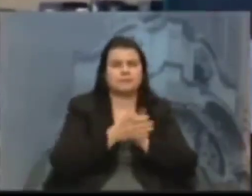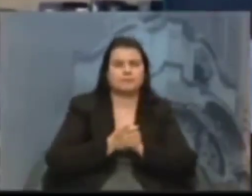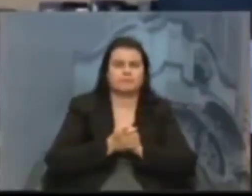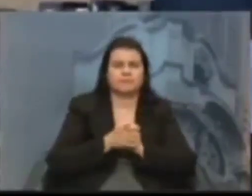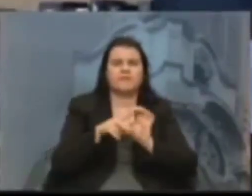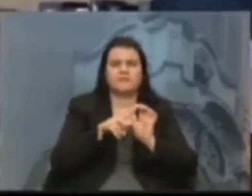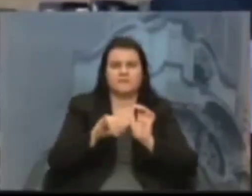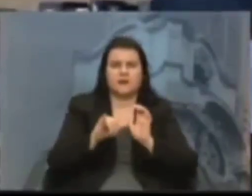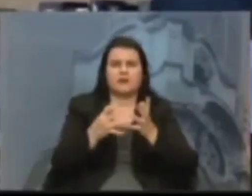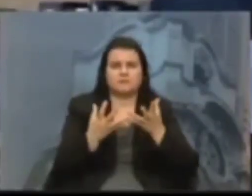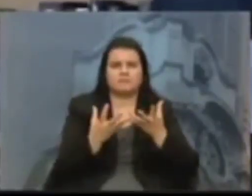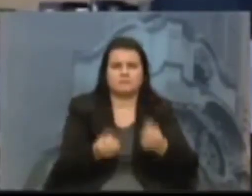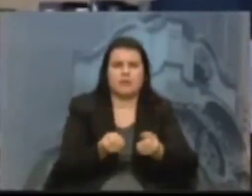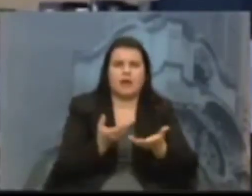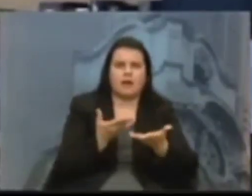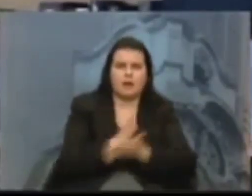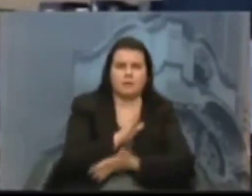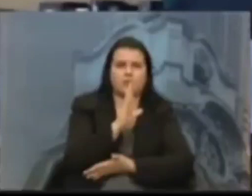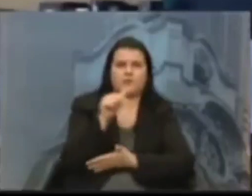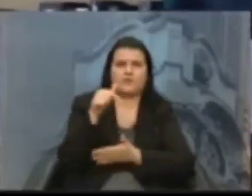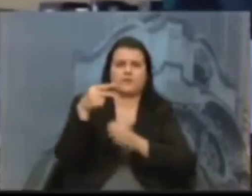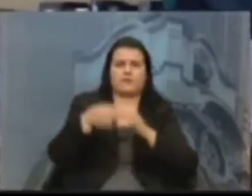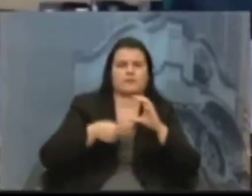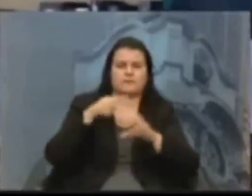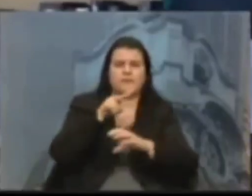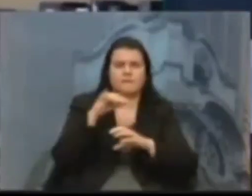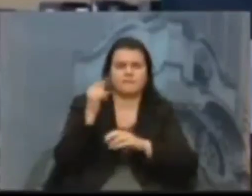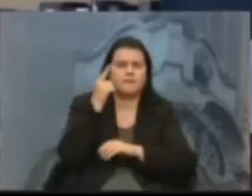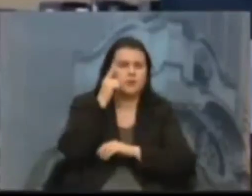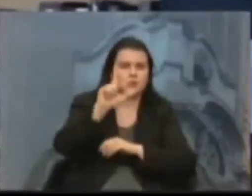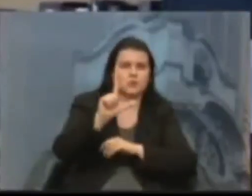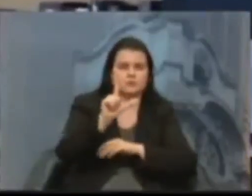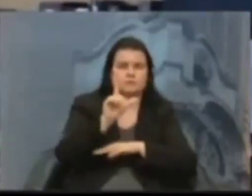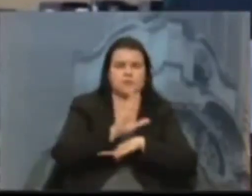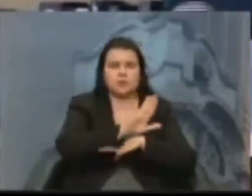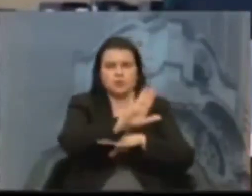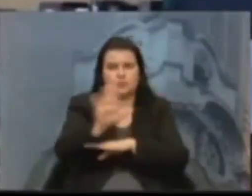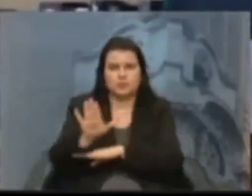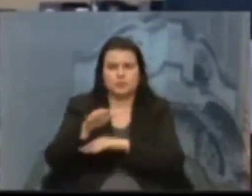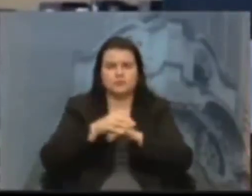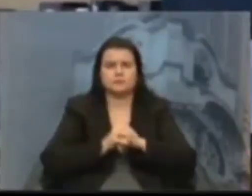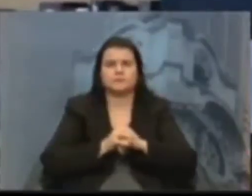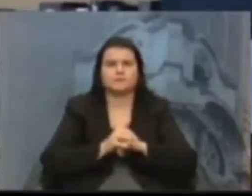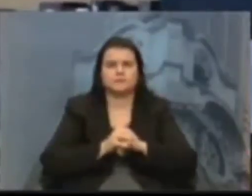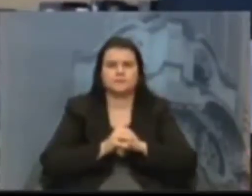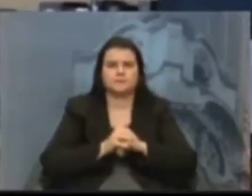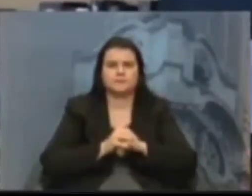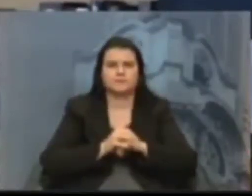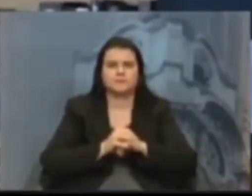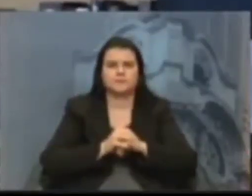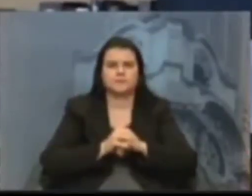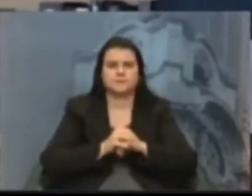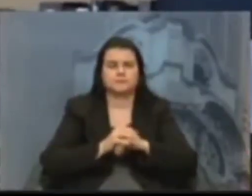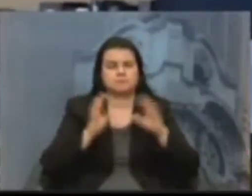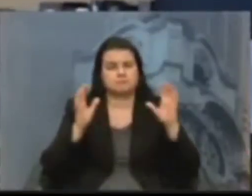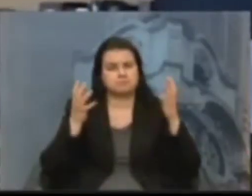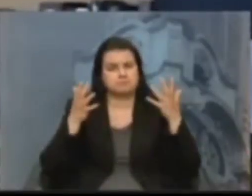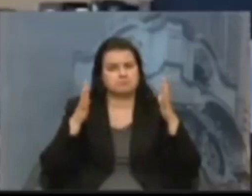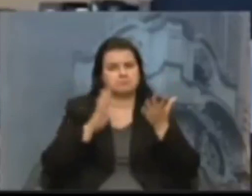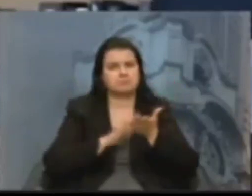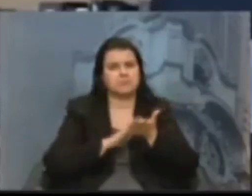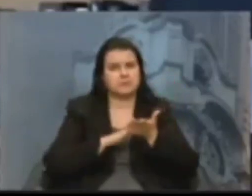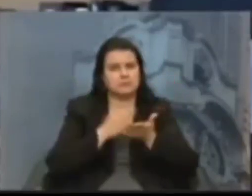aprovar aqui na casa vai trazer esse benefício. Então, parabenizamos a